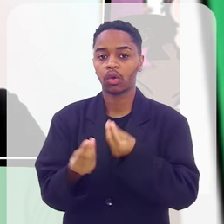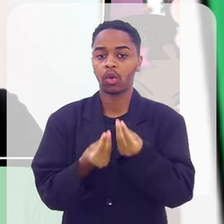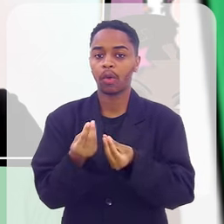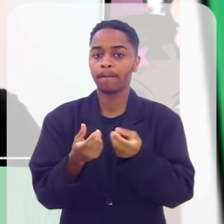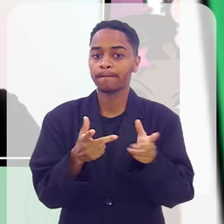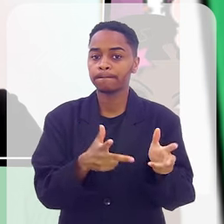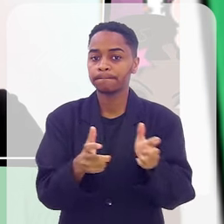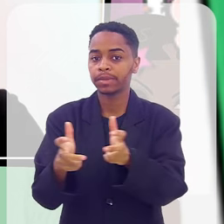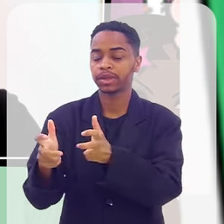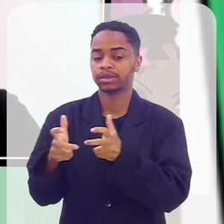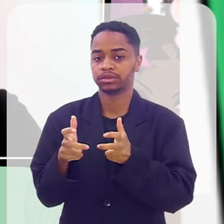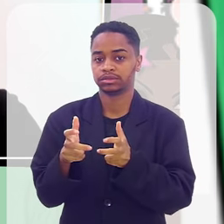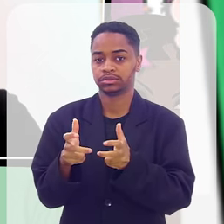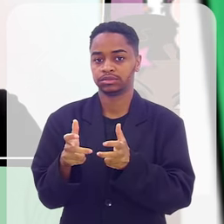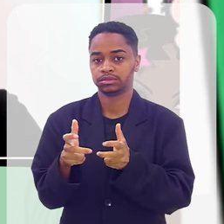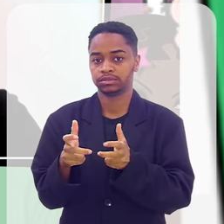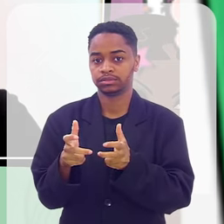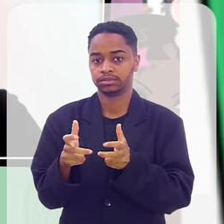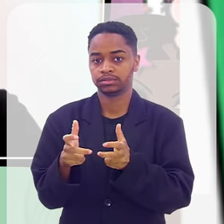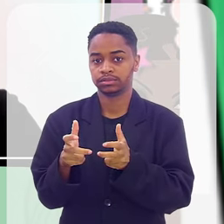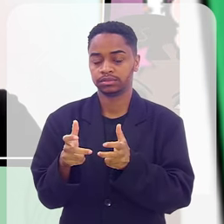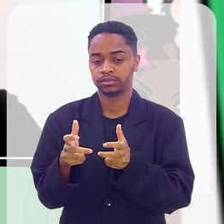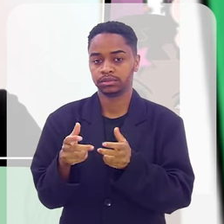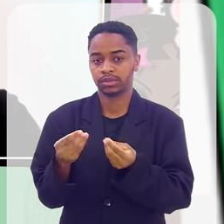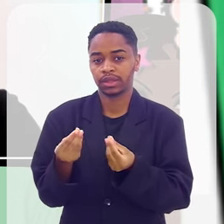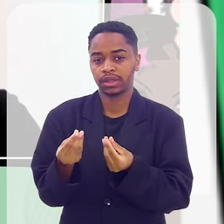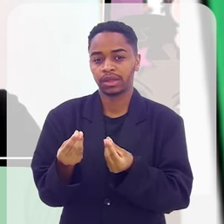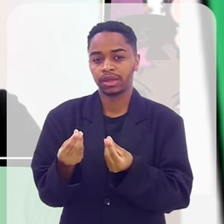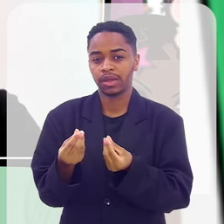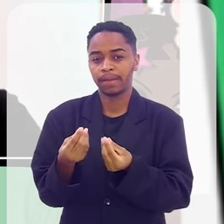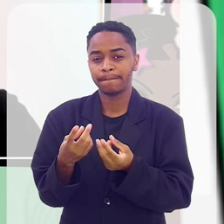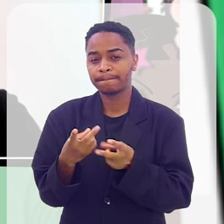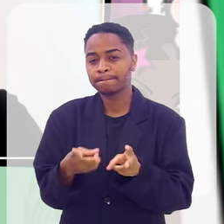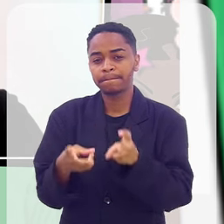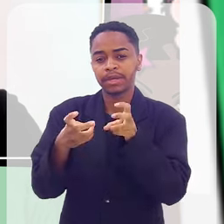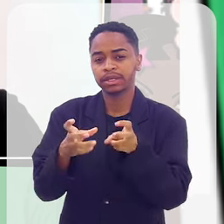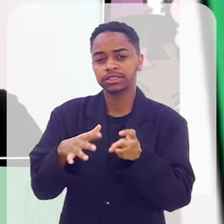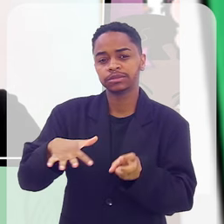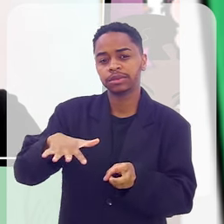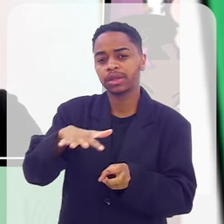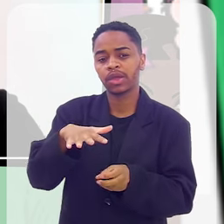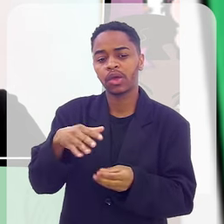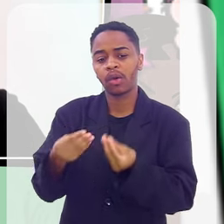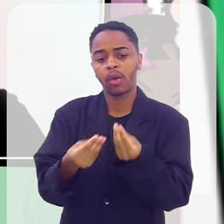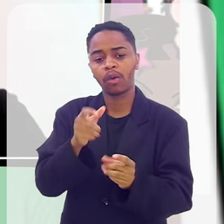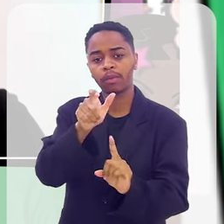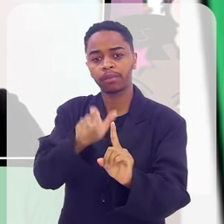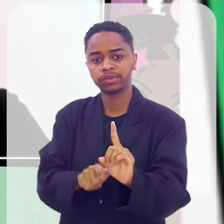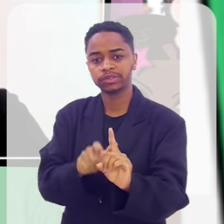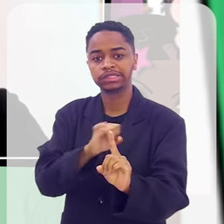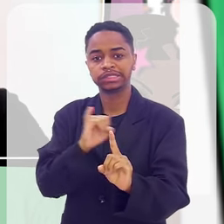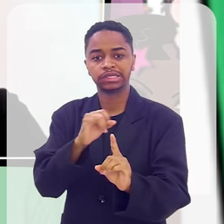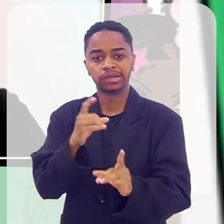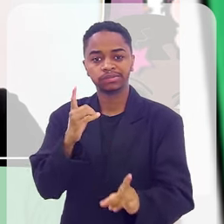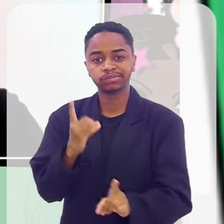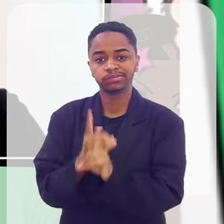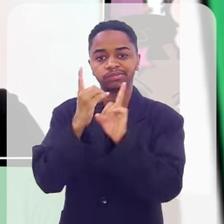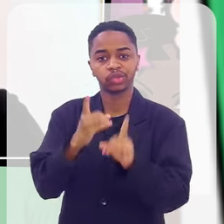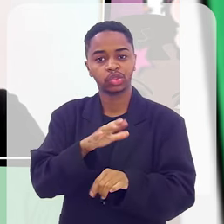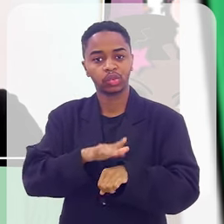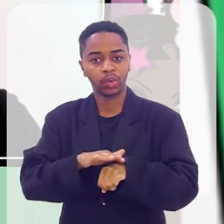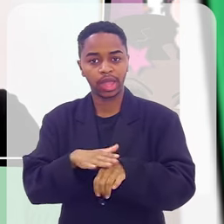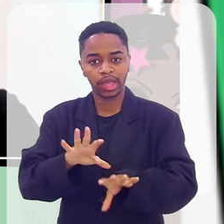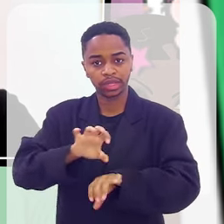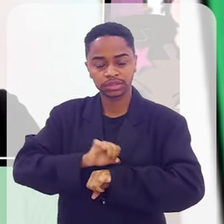De perceber a atmosfera daquela pessoa que recebe um diagnóstico